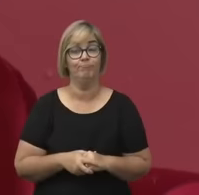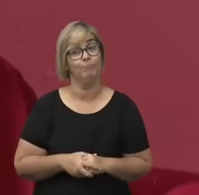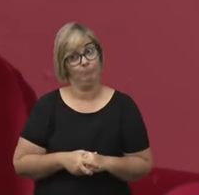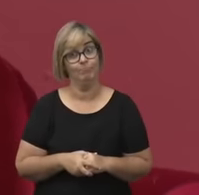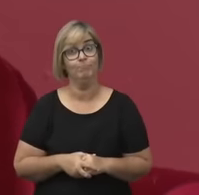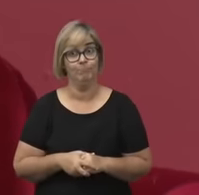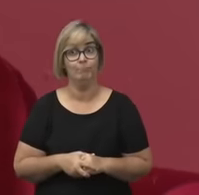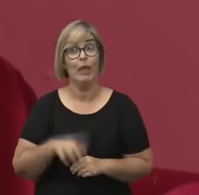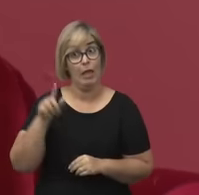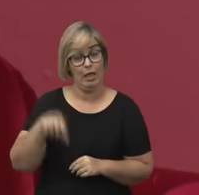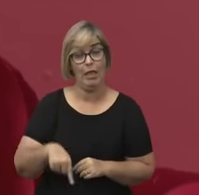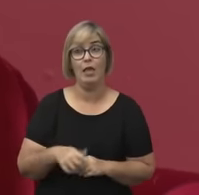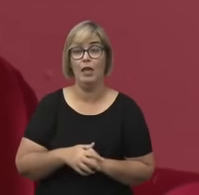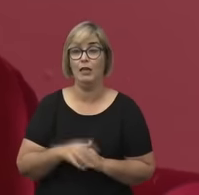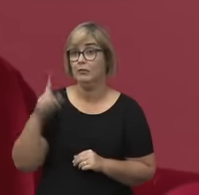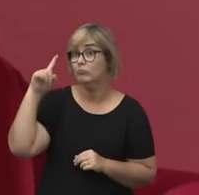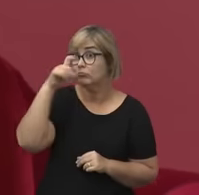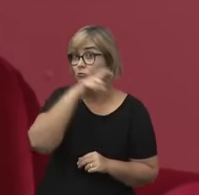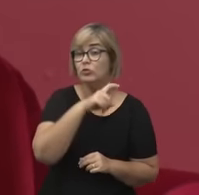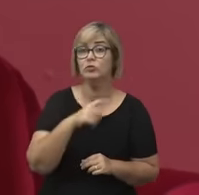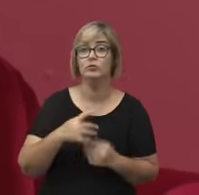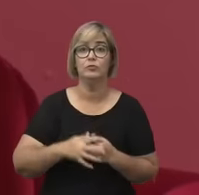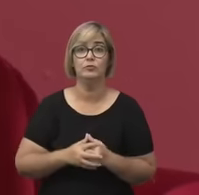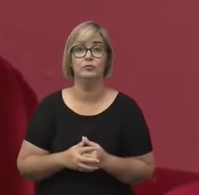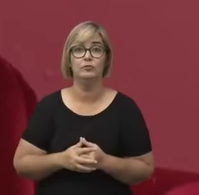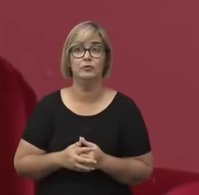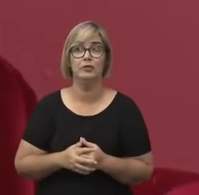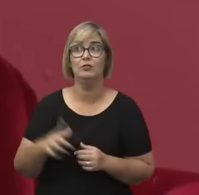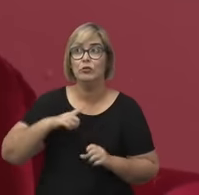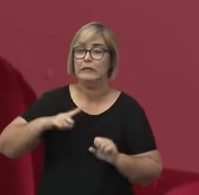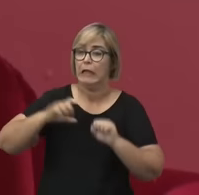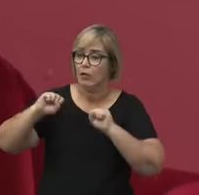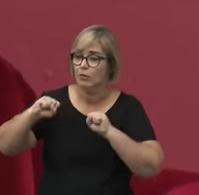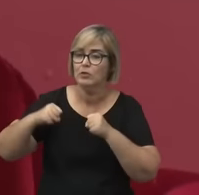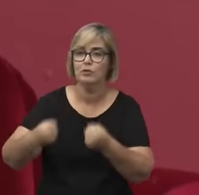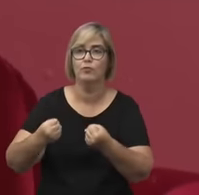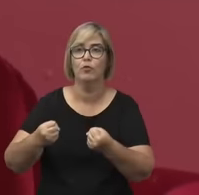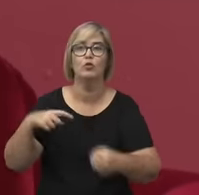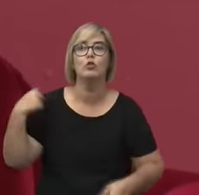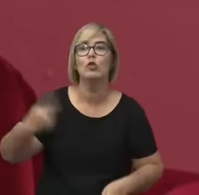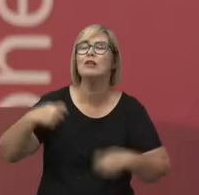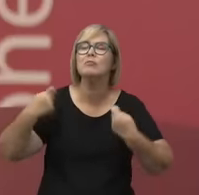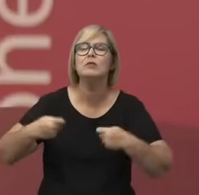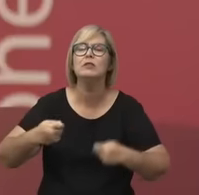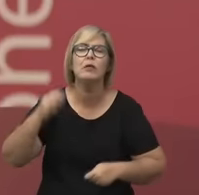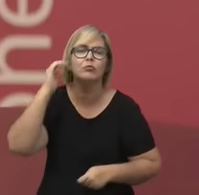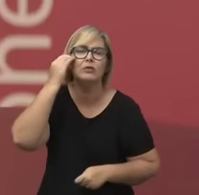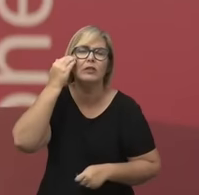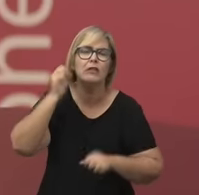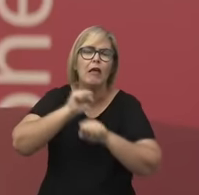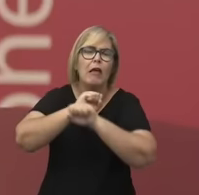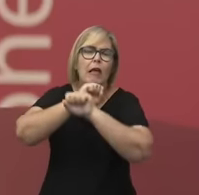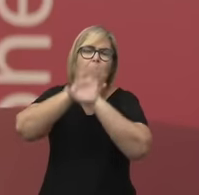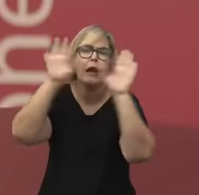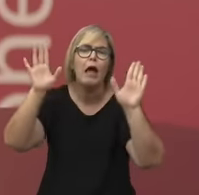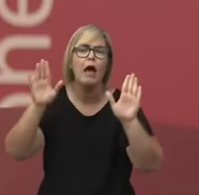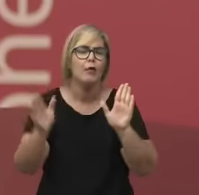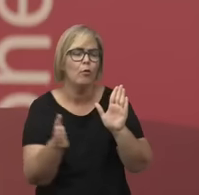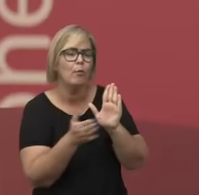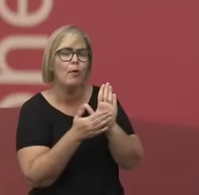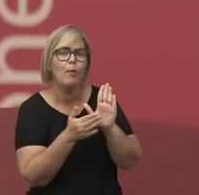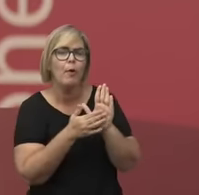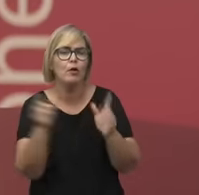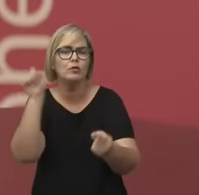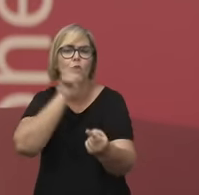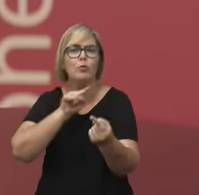esforço que exige que a gente compreenda os propósitos públicos da